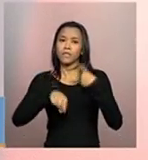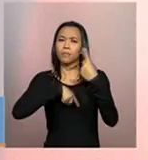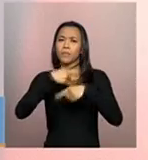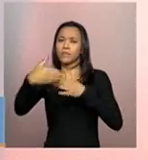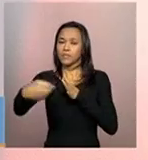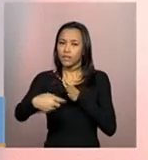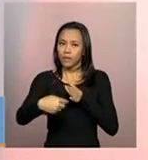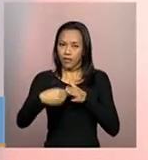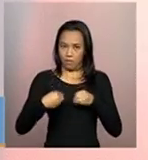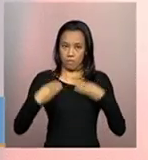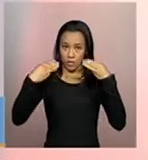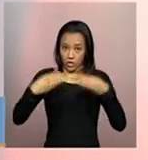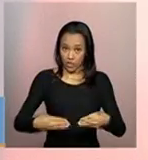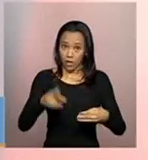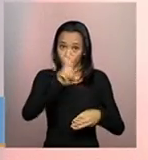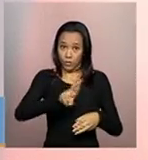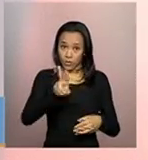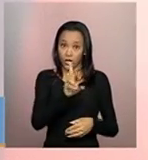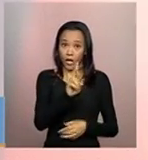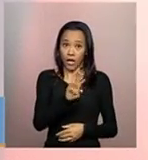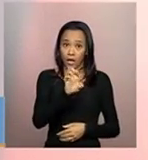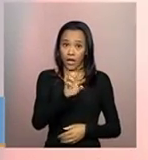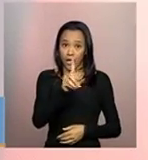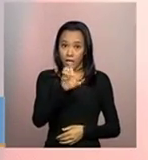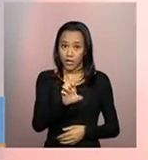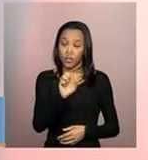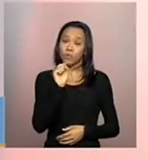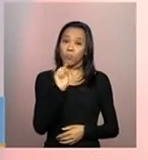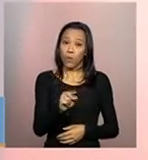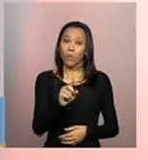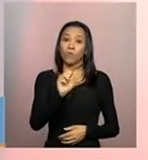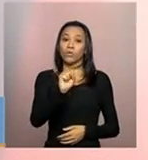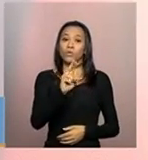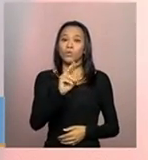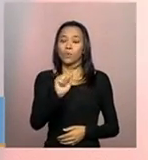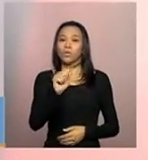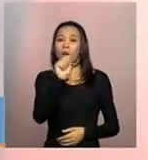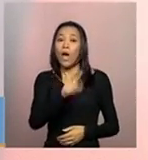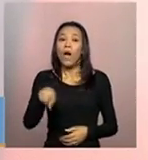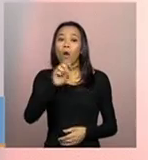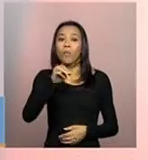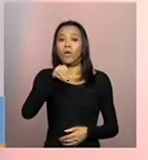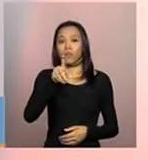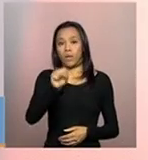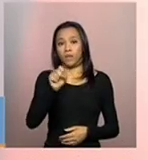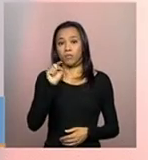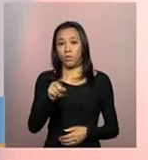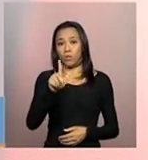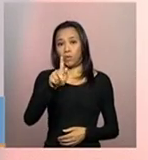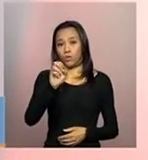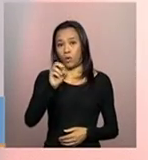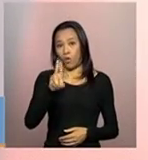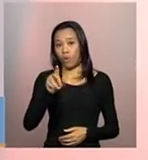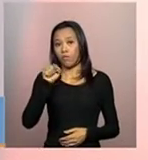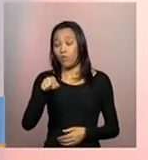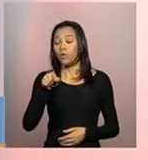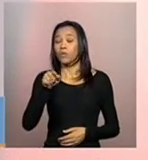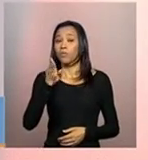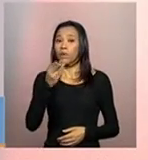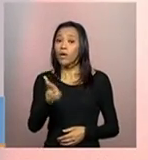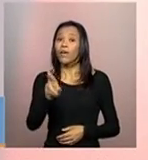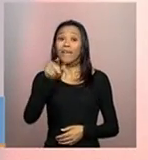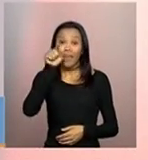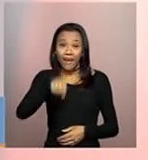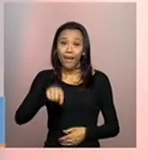por meio do e-mail rede.suas.gov.br, que é o setor responsável